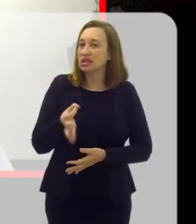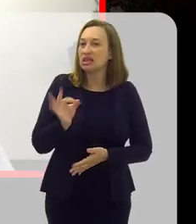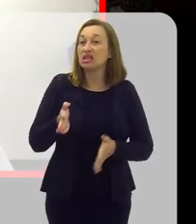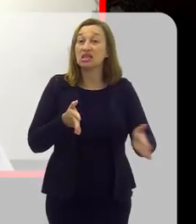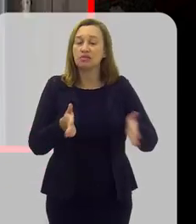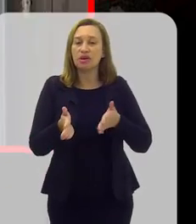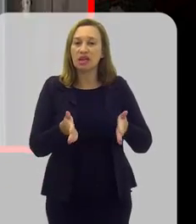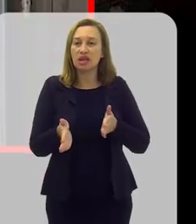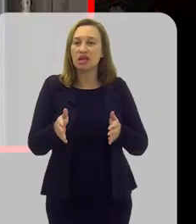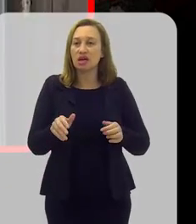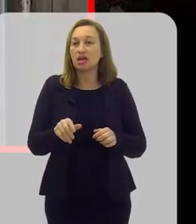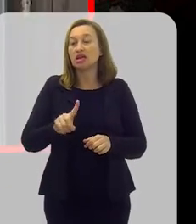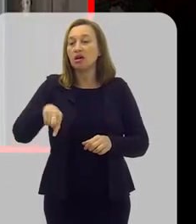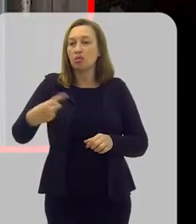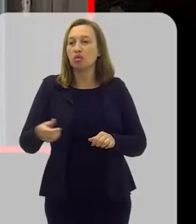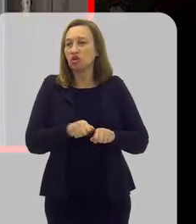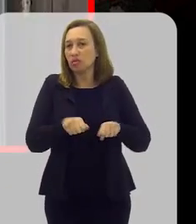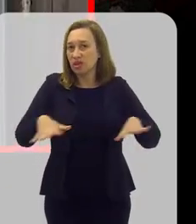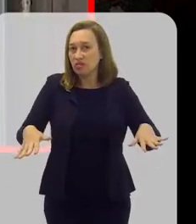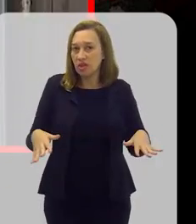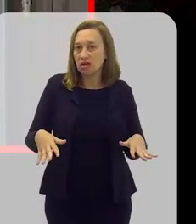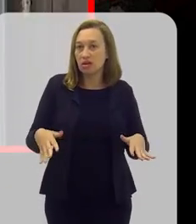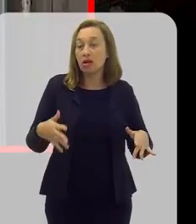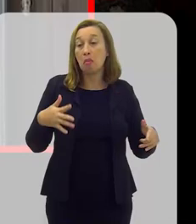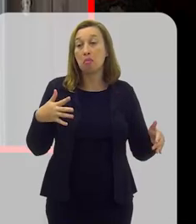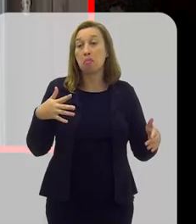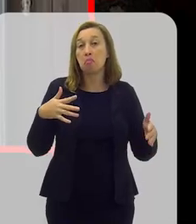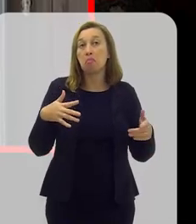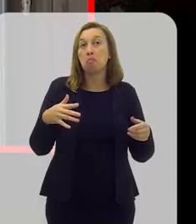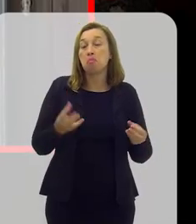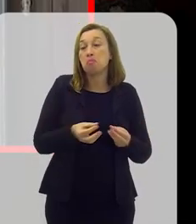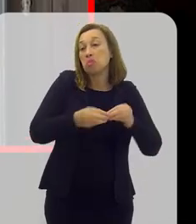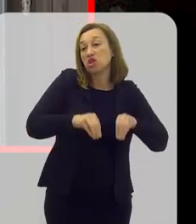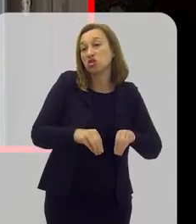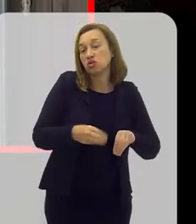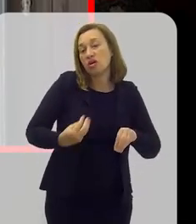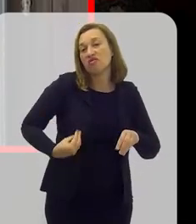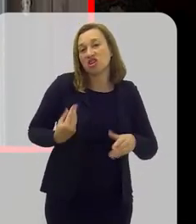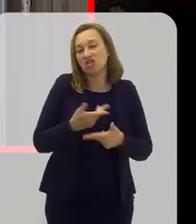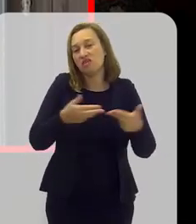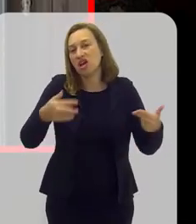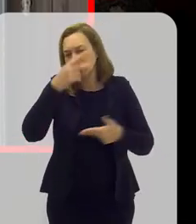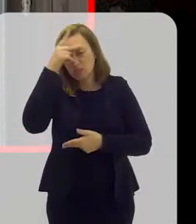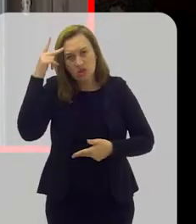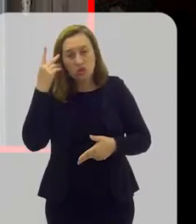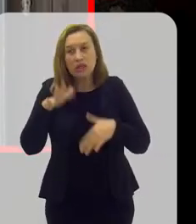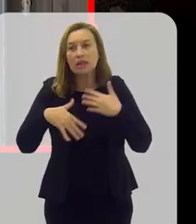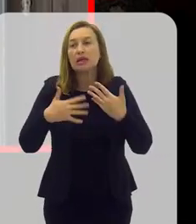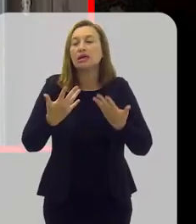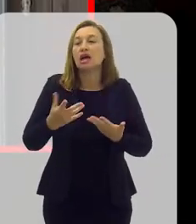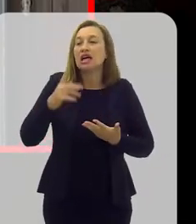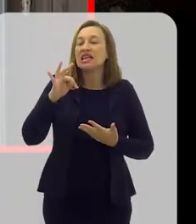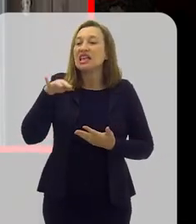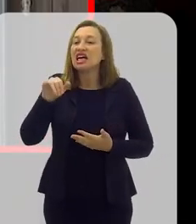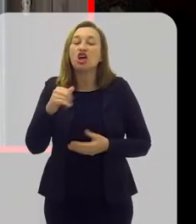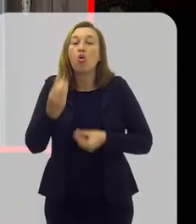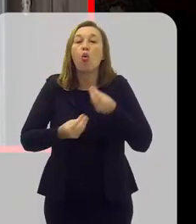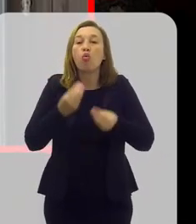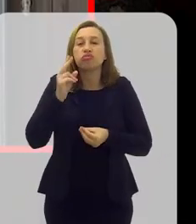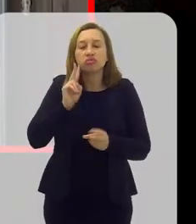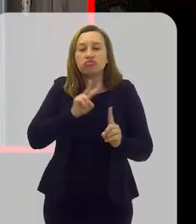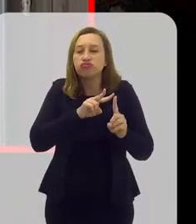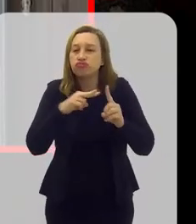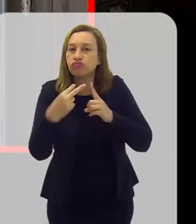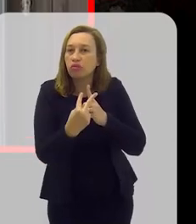nada mais nesse período pós-pandêmico, vamos dizer assim, a pandemia afetou muito a rotina de todo mundo. Tânia, como é que você enxergou